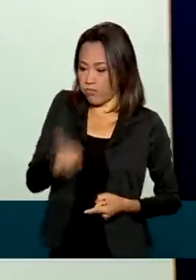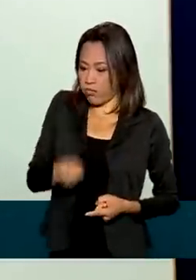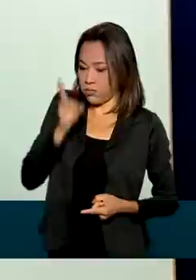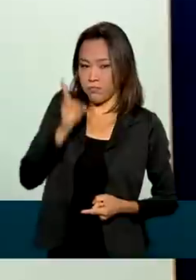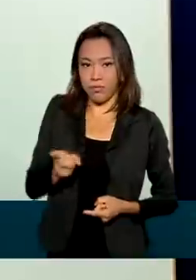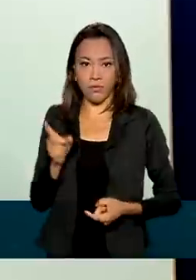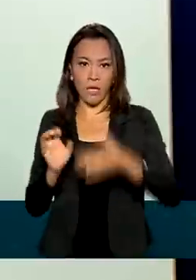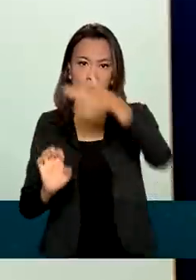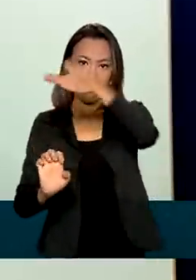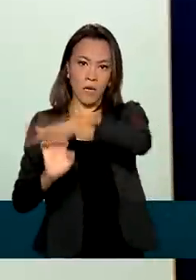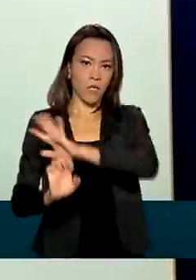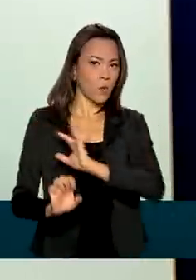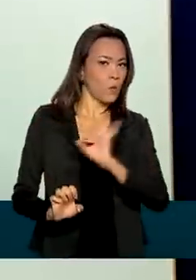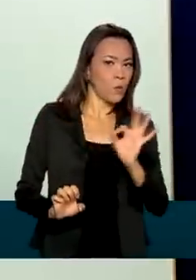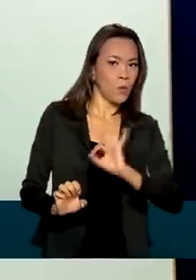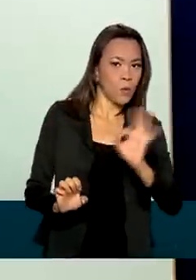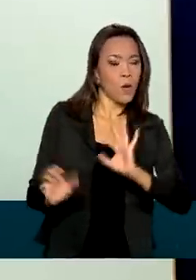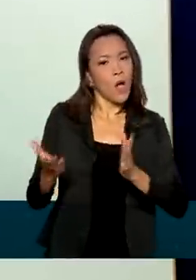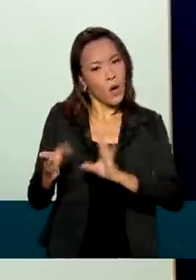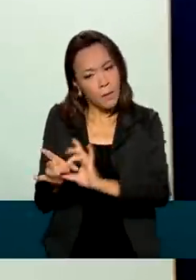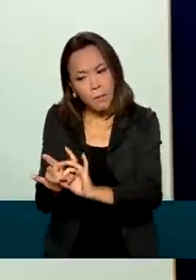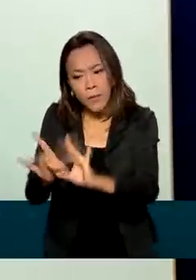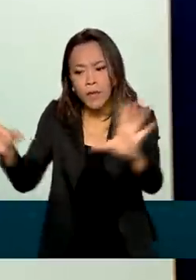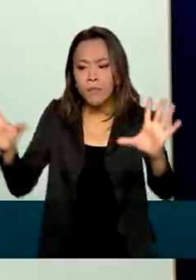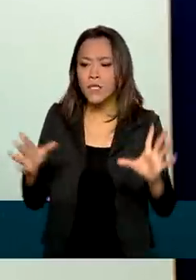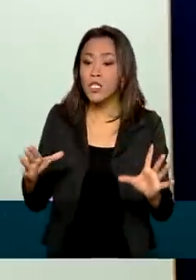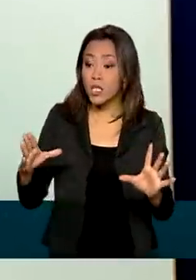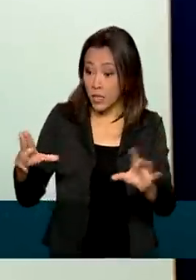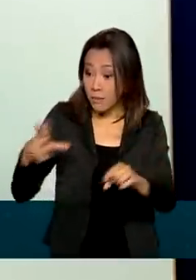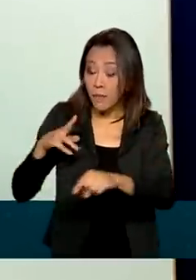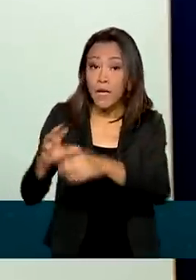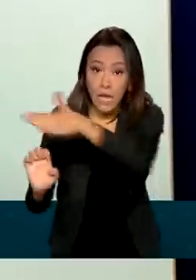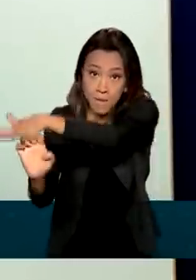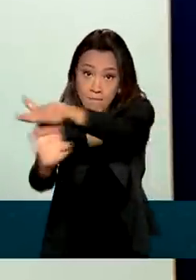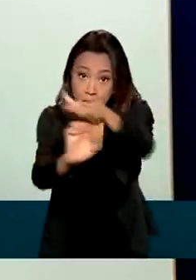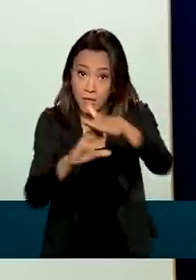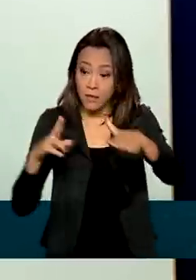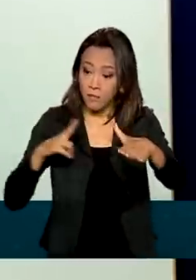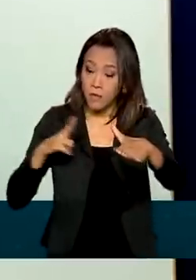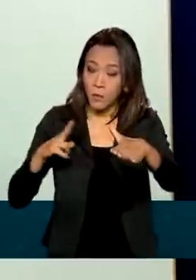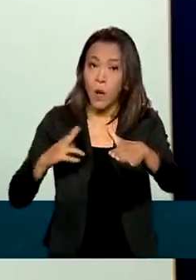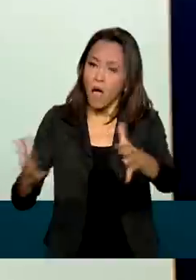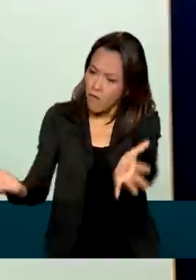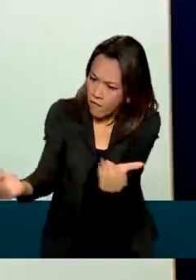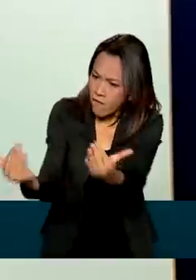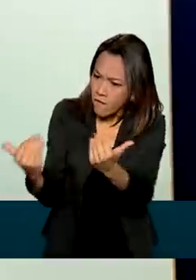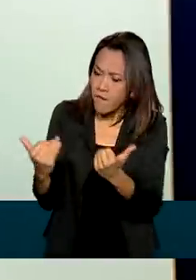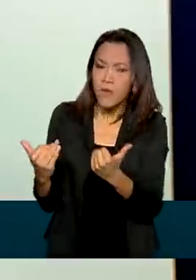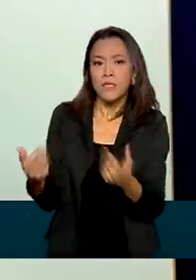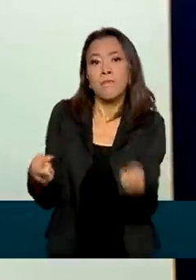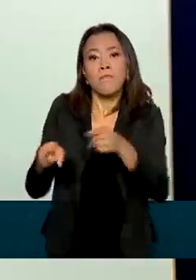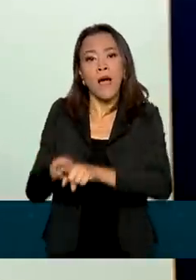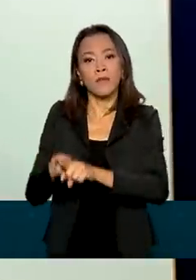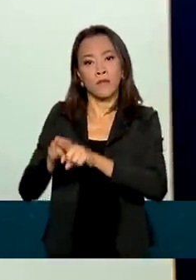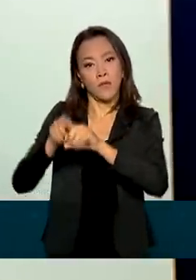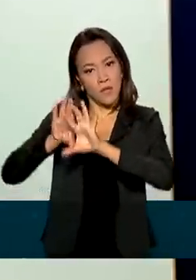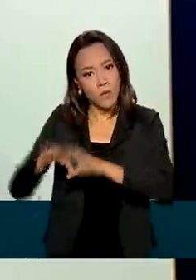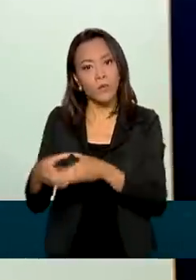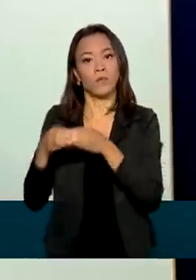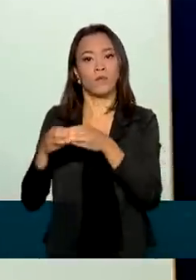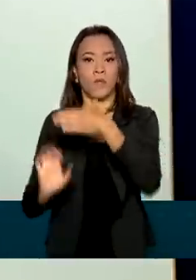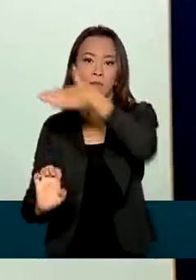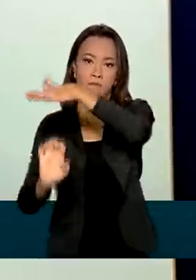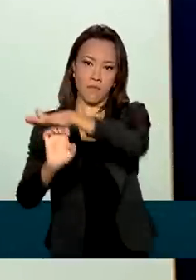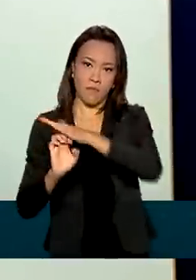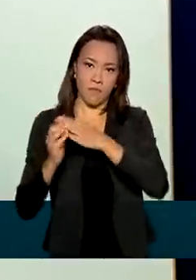da empresa, permitindo agora que a todos os privados entrem e sejam parceiros, então, do governo brasileiro e de todo o país,